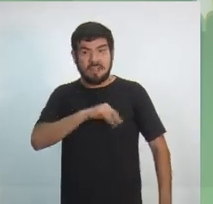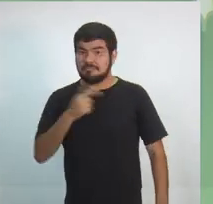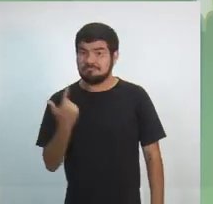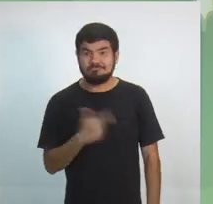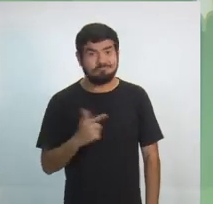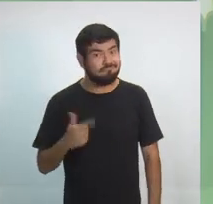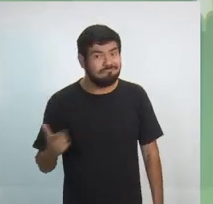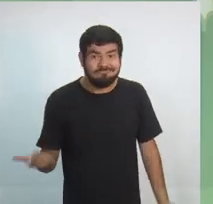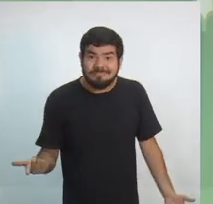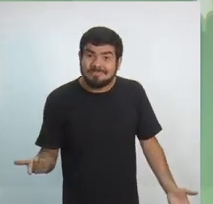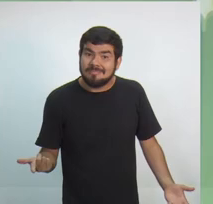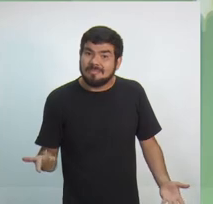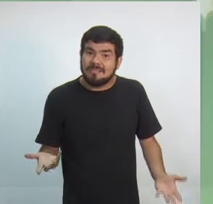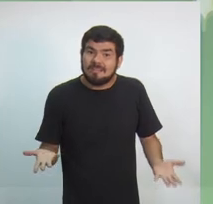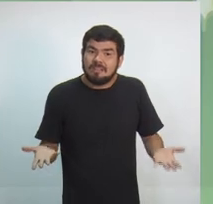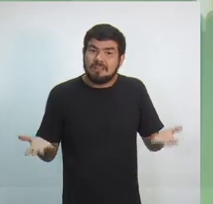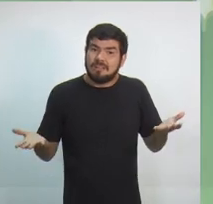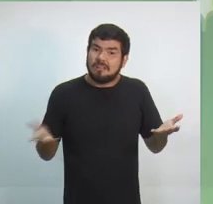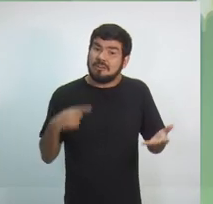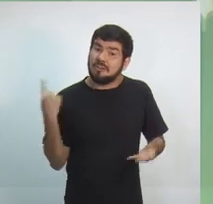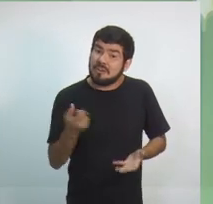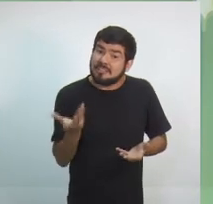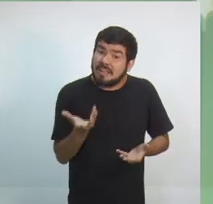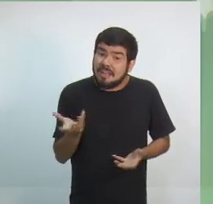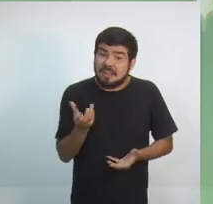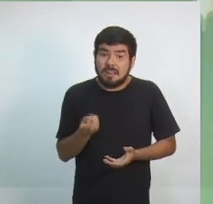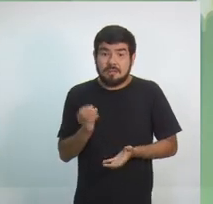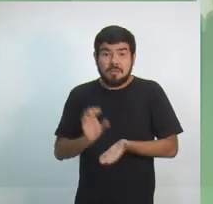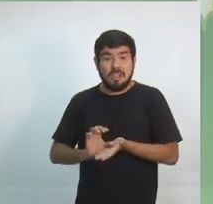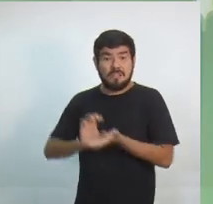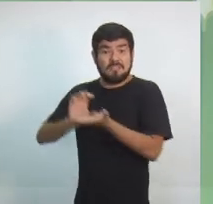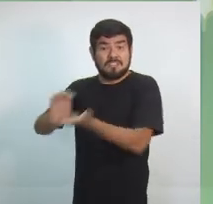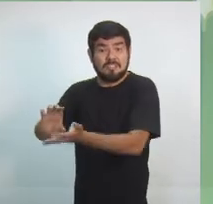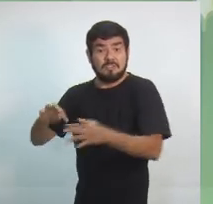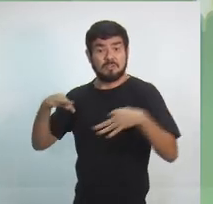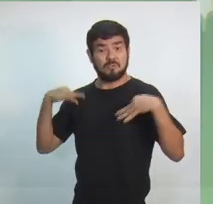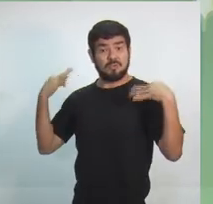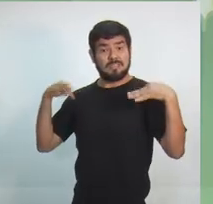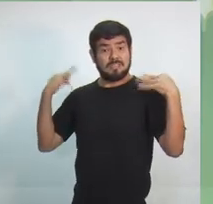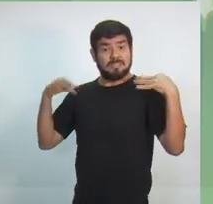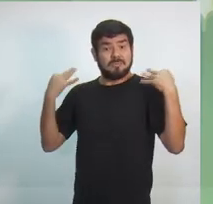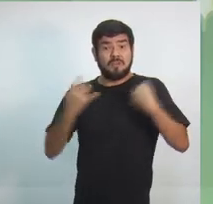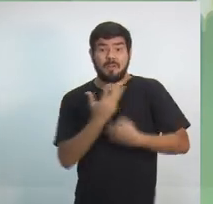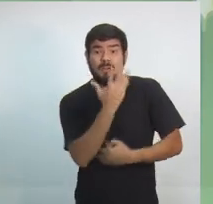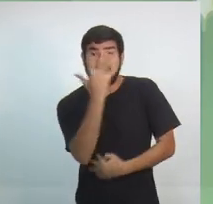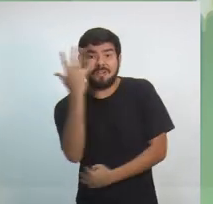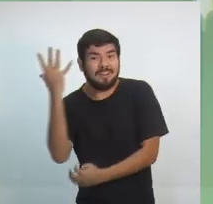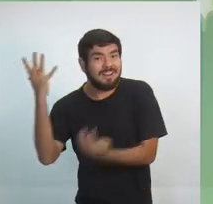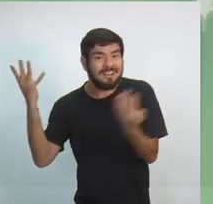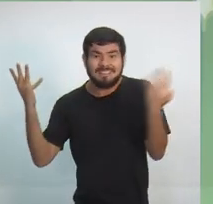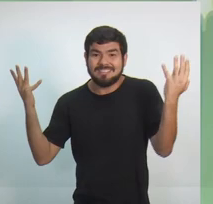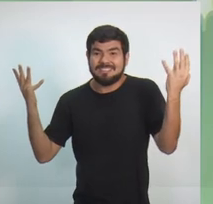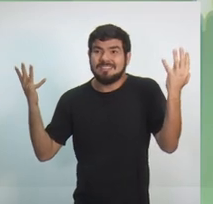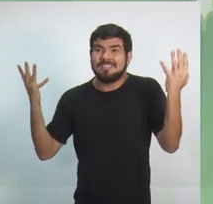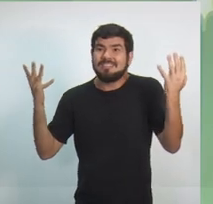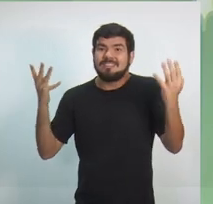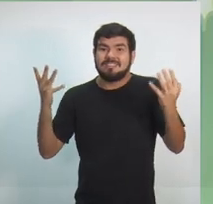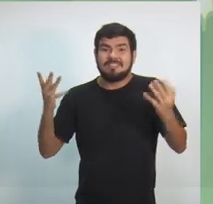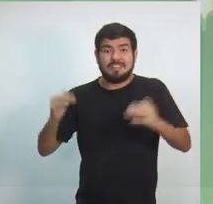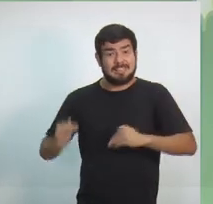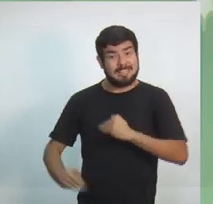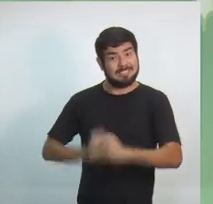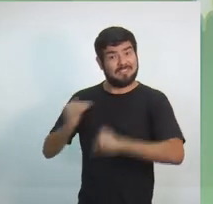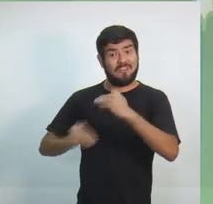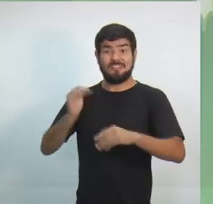Nós queremos investir no turismo ecológico. Nós queremos investir no turismo que possa desenvolver todos os